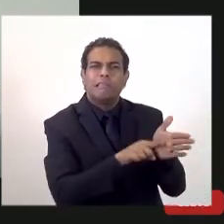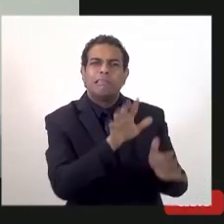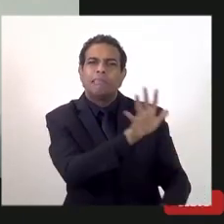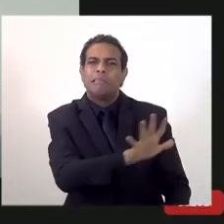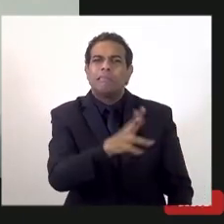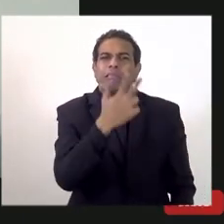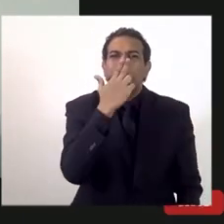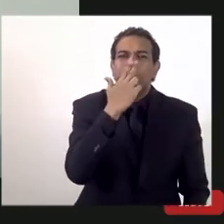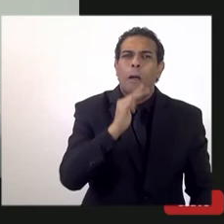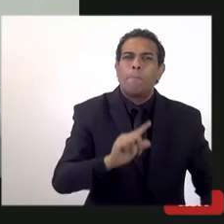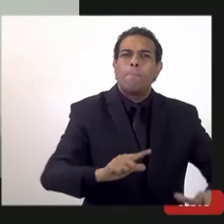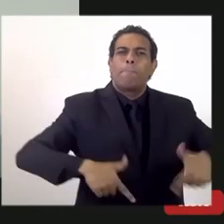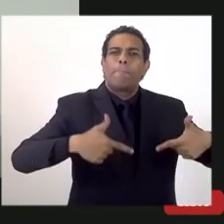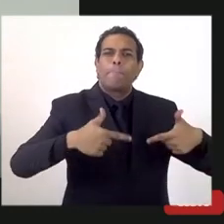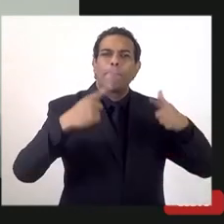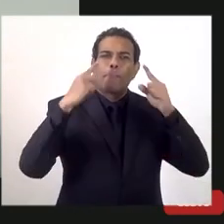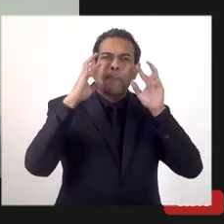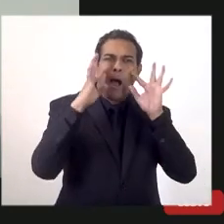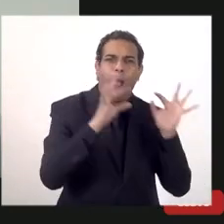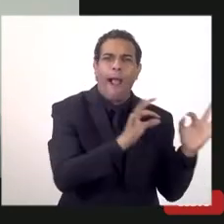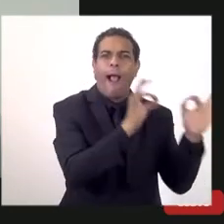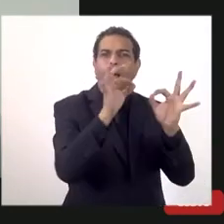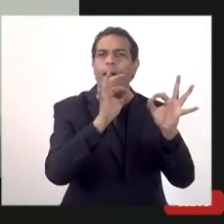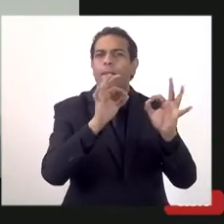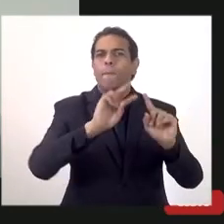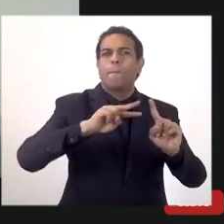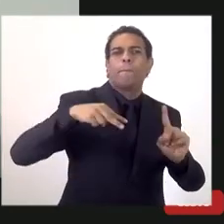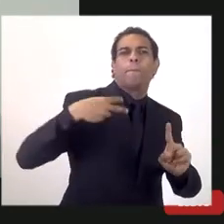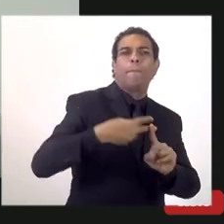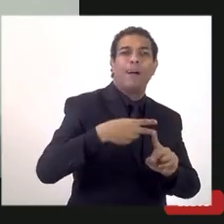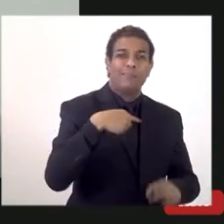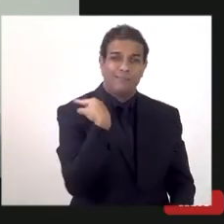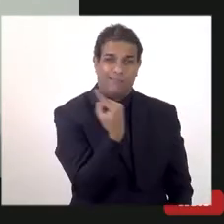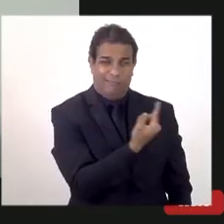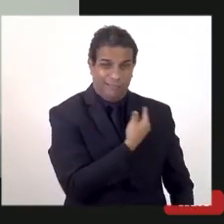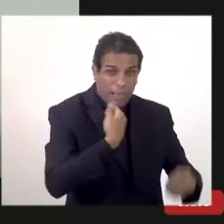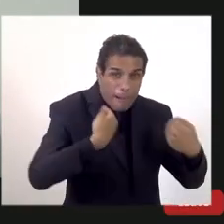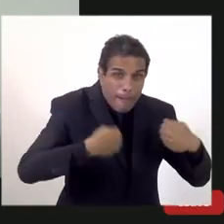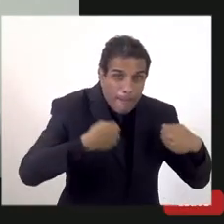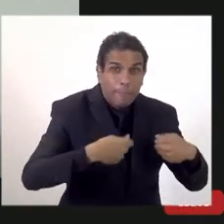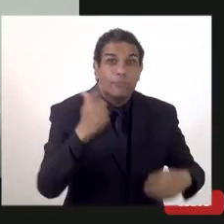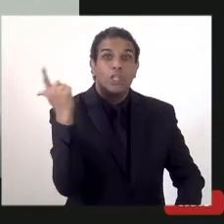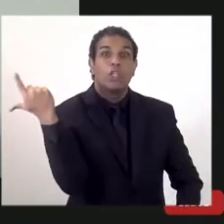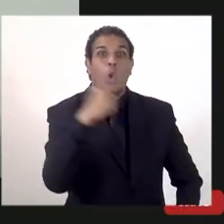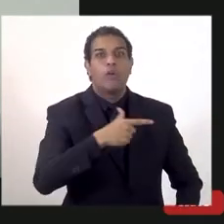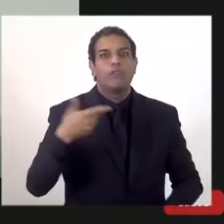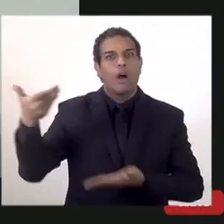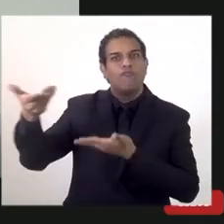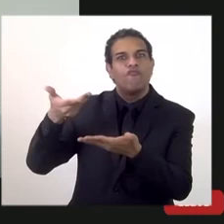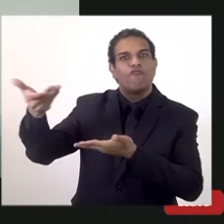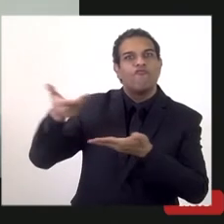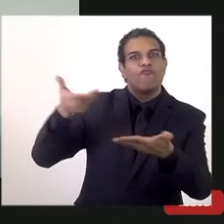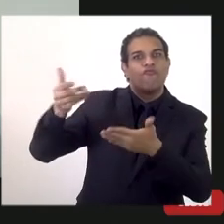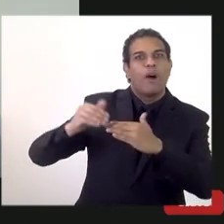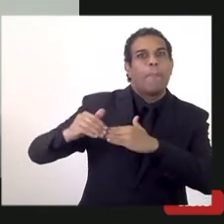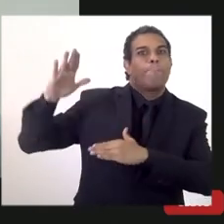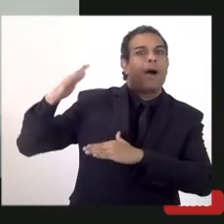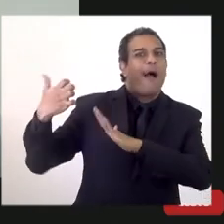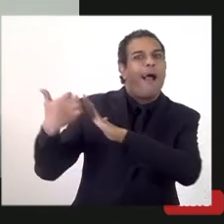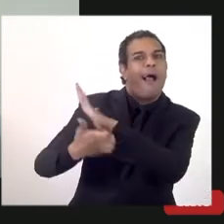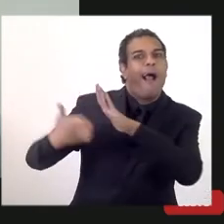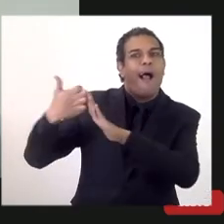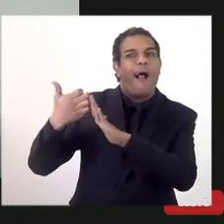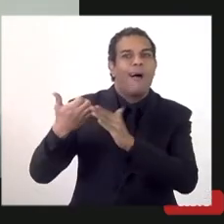demanda a nossa atenção nesse momento, porque o que precisamos para atrair investimento no estado do Rio de Janeiro é